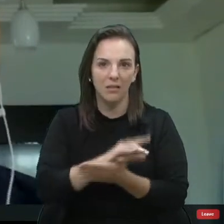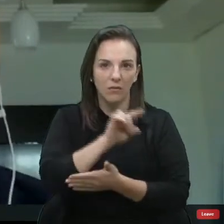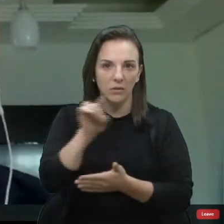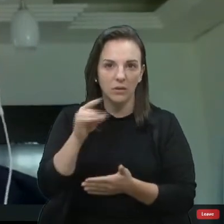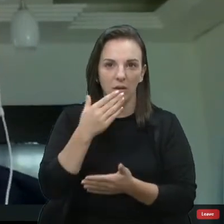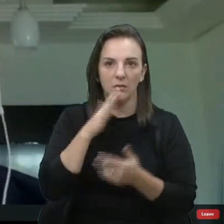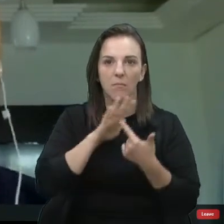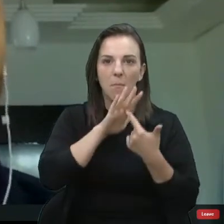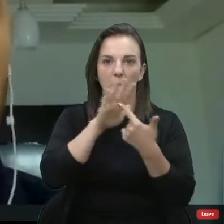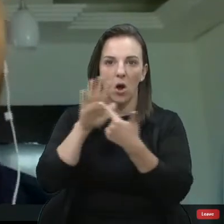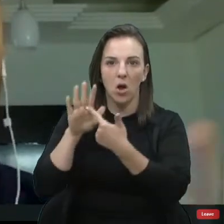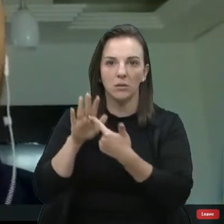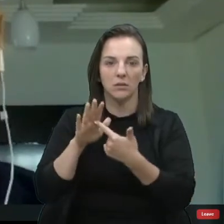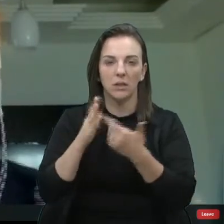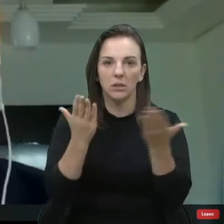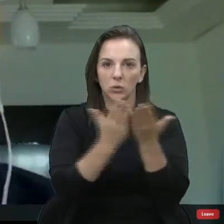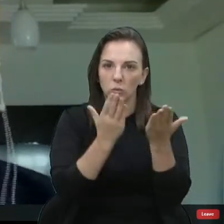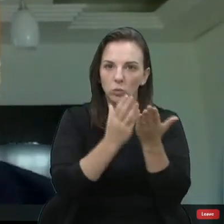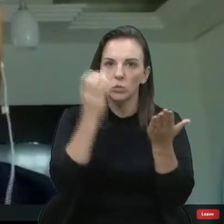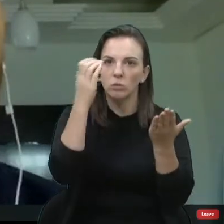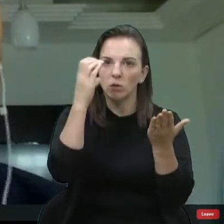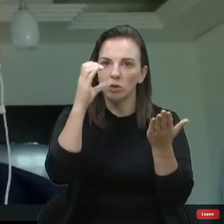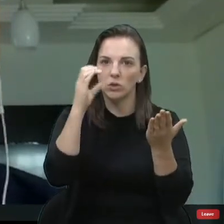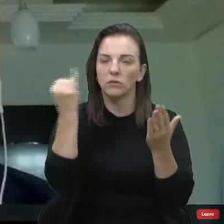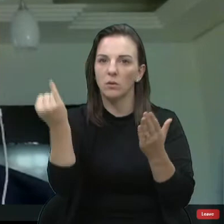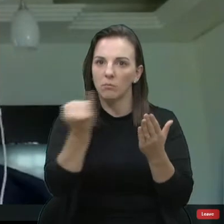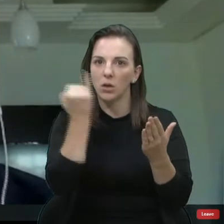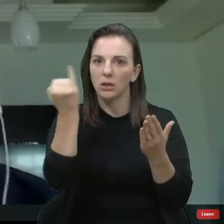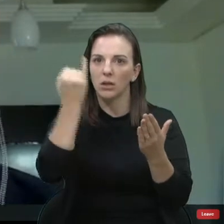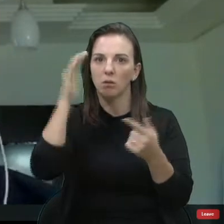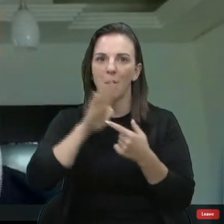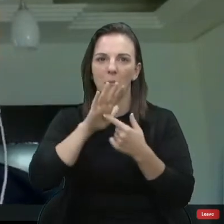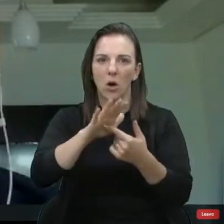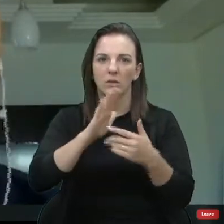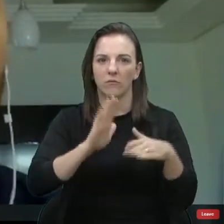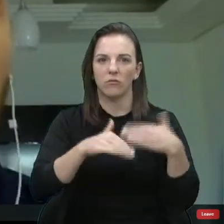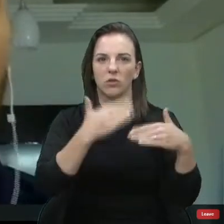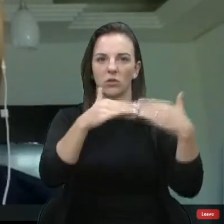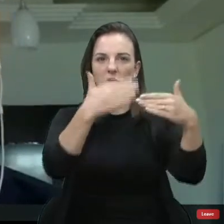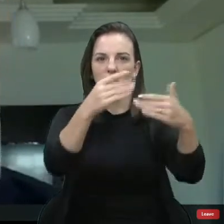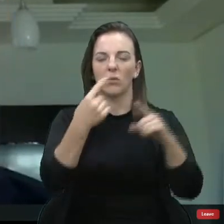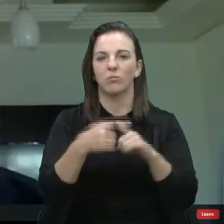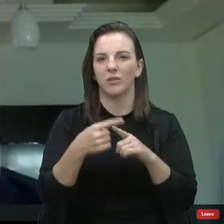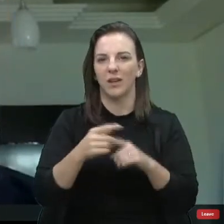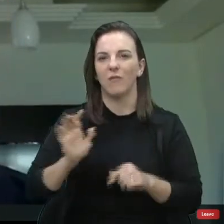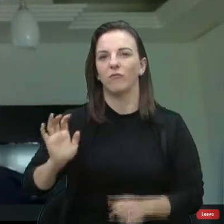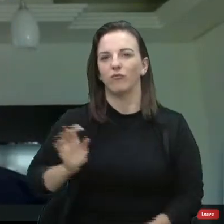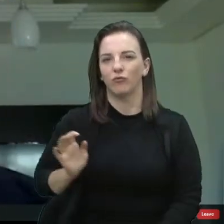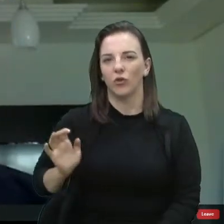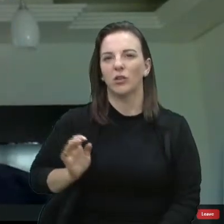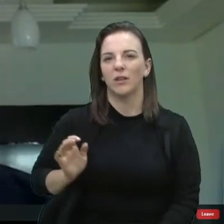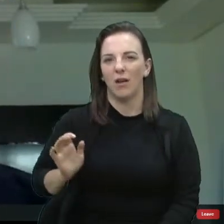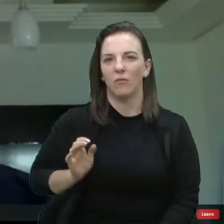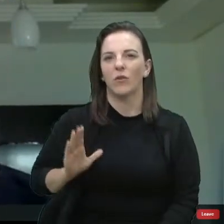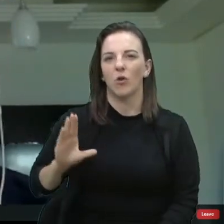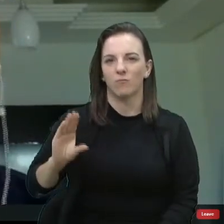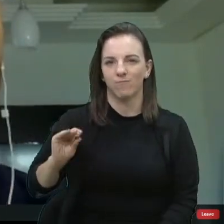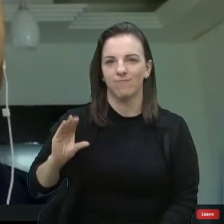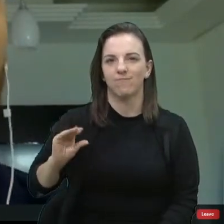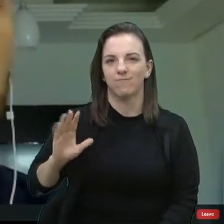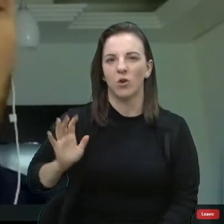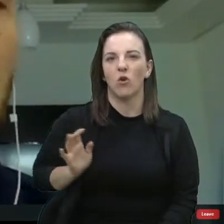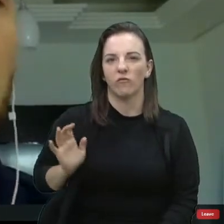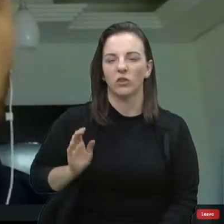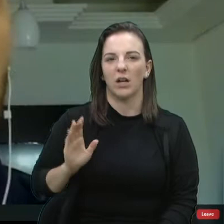relevante, né? Alguma coisa que mostre que funciona, né? Porque é muito confortável, quero dizer para vocês, pedir